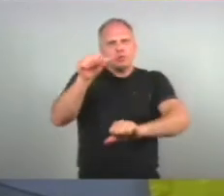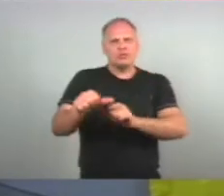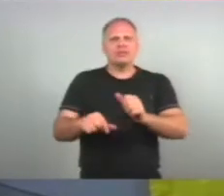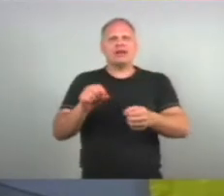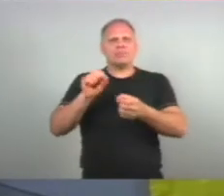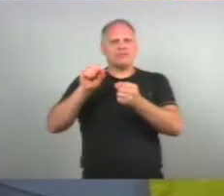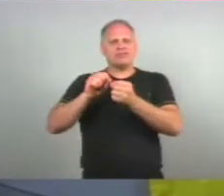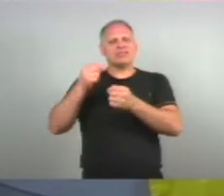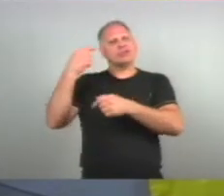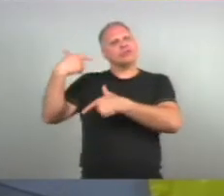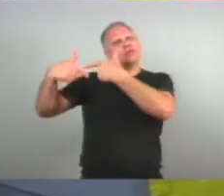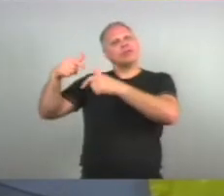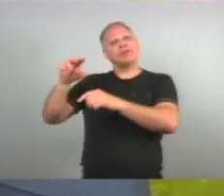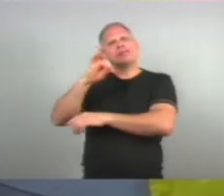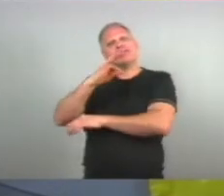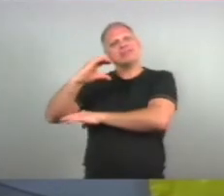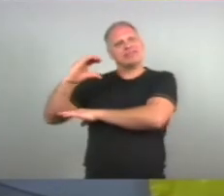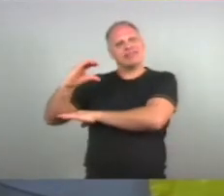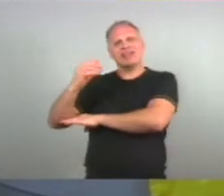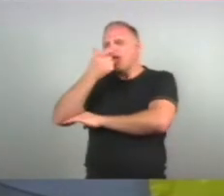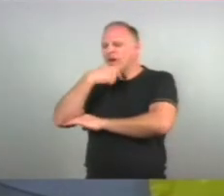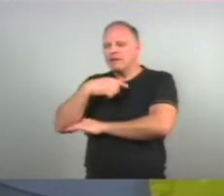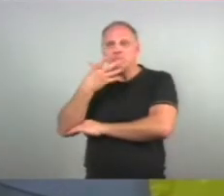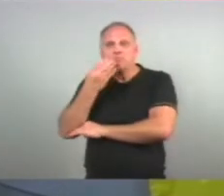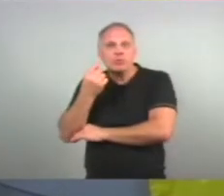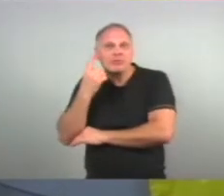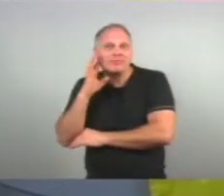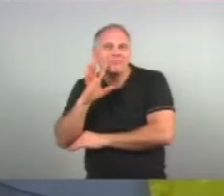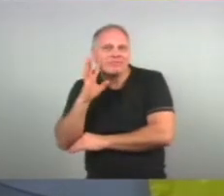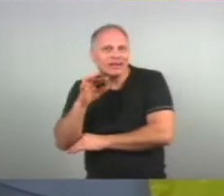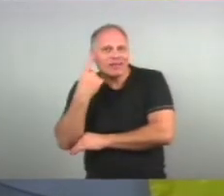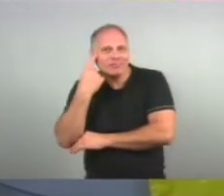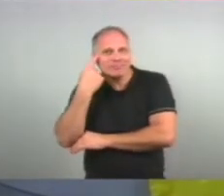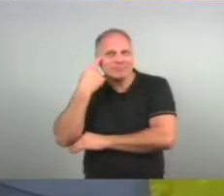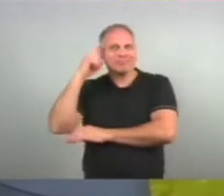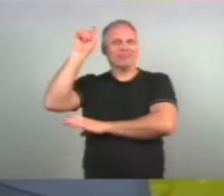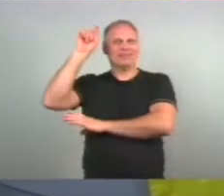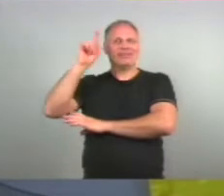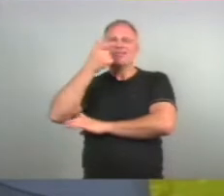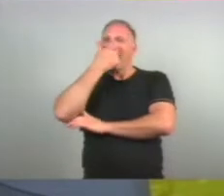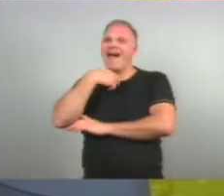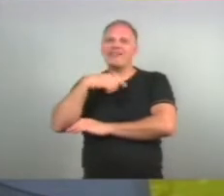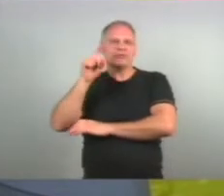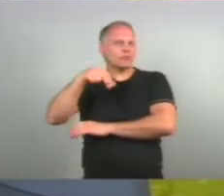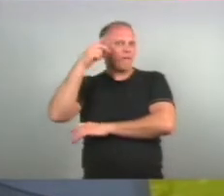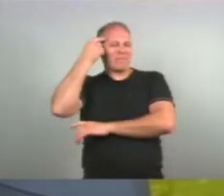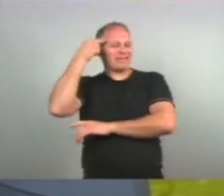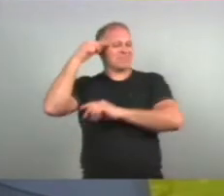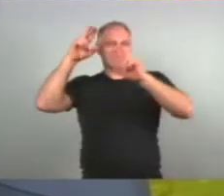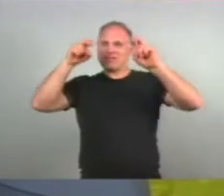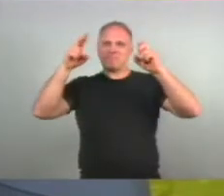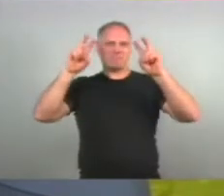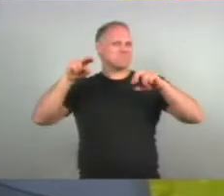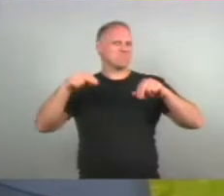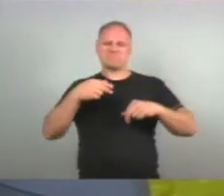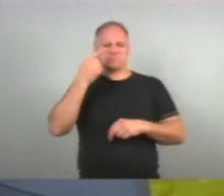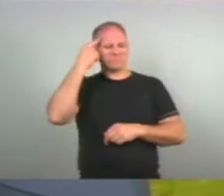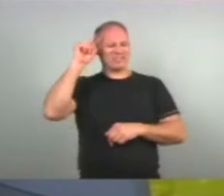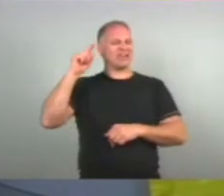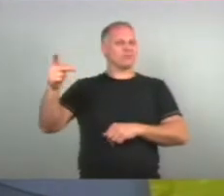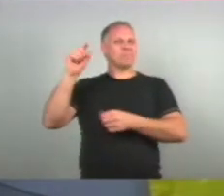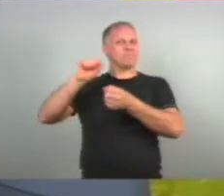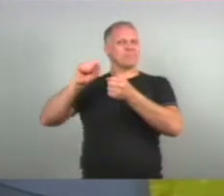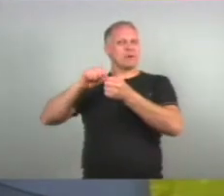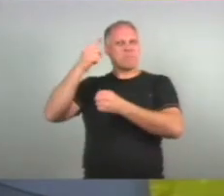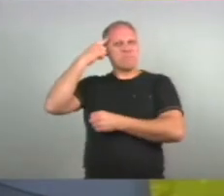Do teu trabalho De conclusão Que eu achei Extremamente criativo Dificilmente eu acho Que eu iria pensar Numa temática dessas Eu acho que tu fizeste